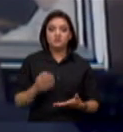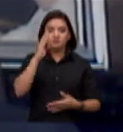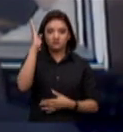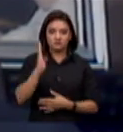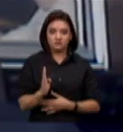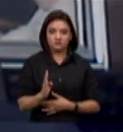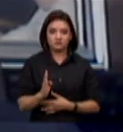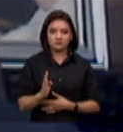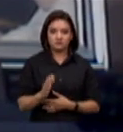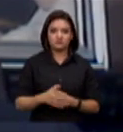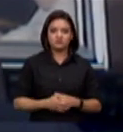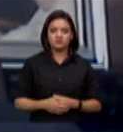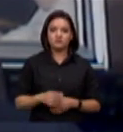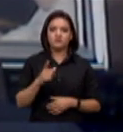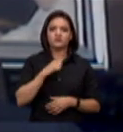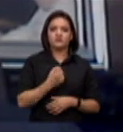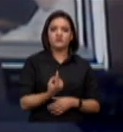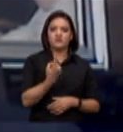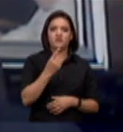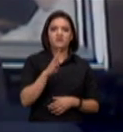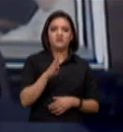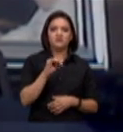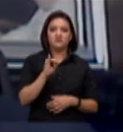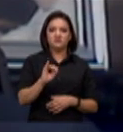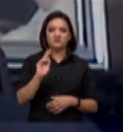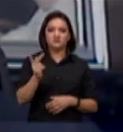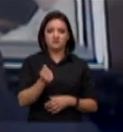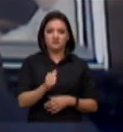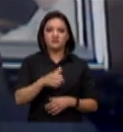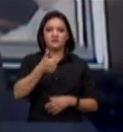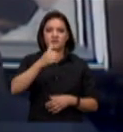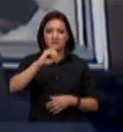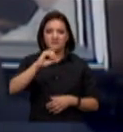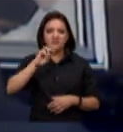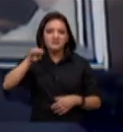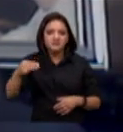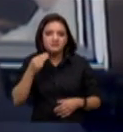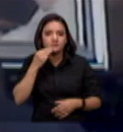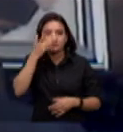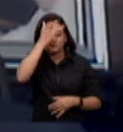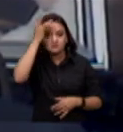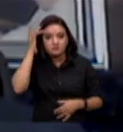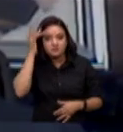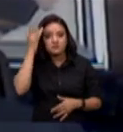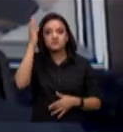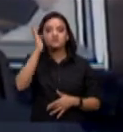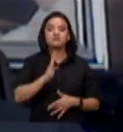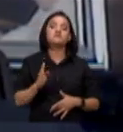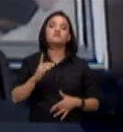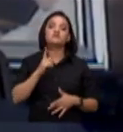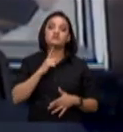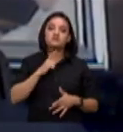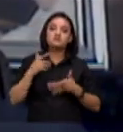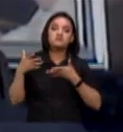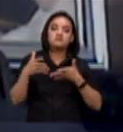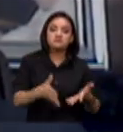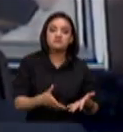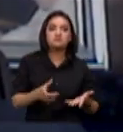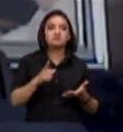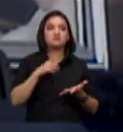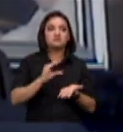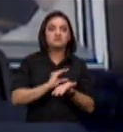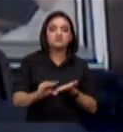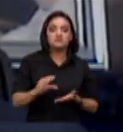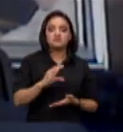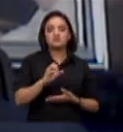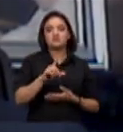Nós temos um bilhão e cem milhões de pessoas no mundo inteiro cooperadas ao cultivo de cooperativa, agrícola, de crédito,